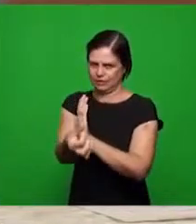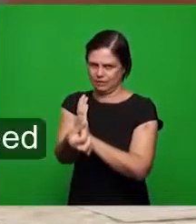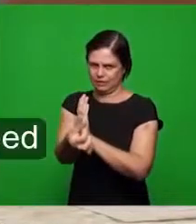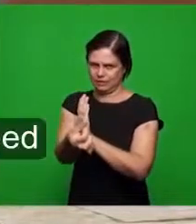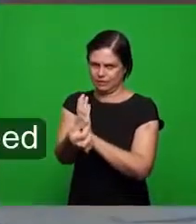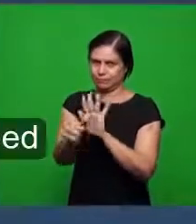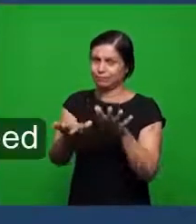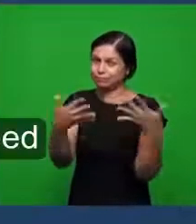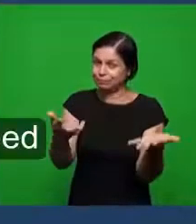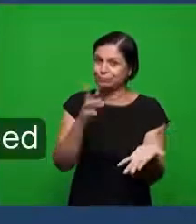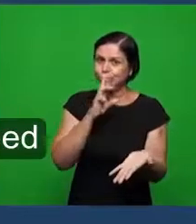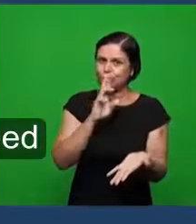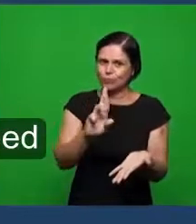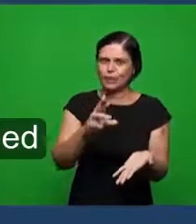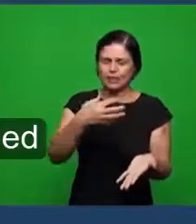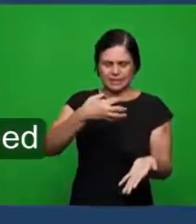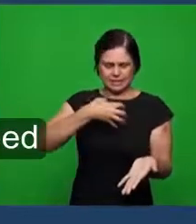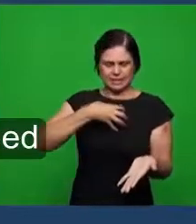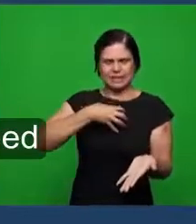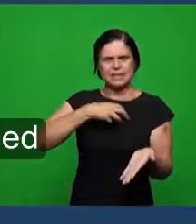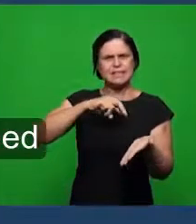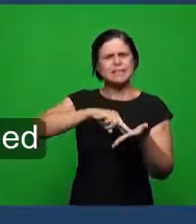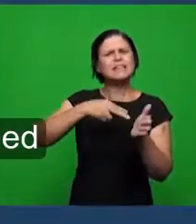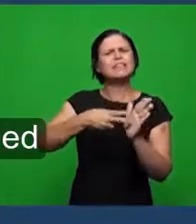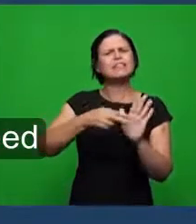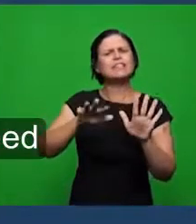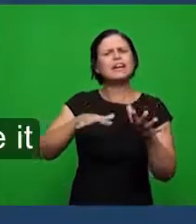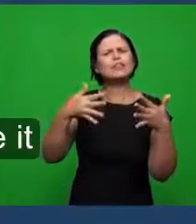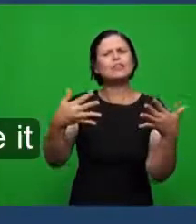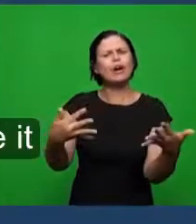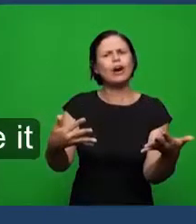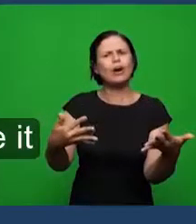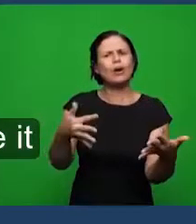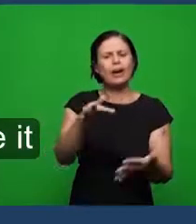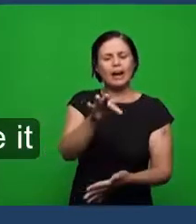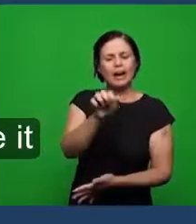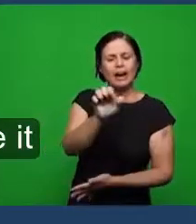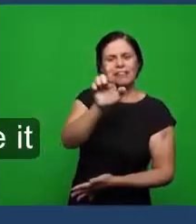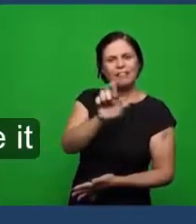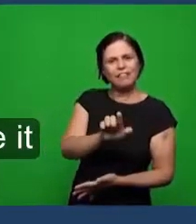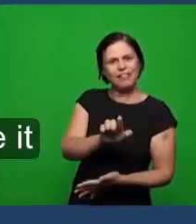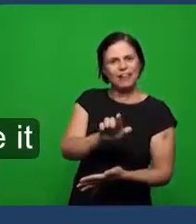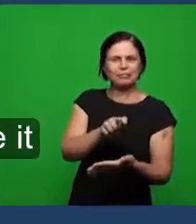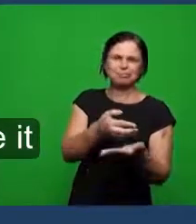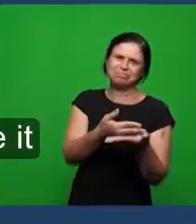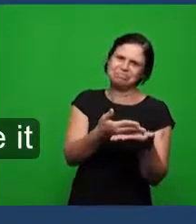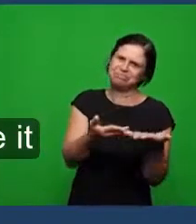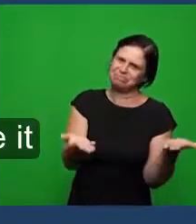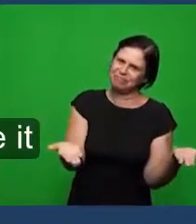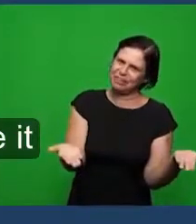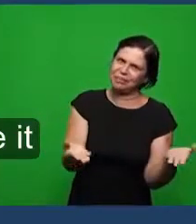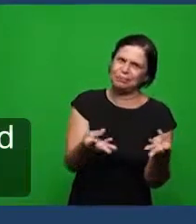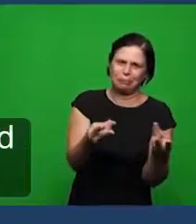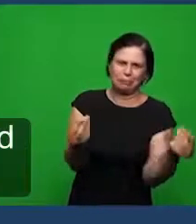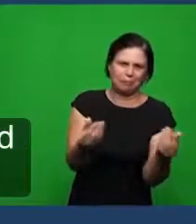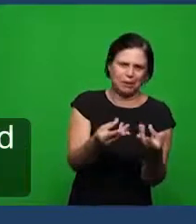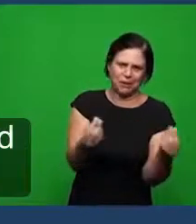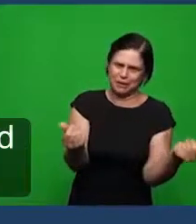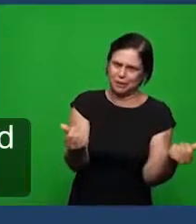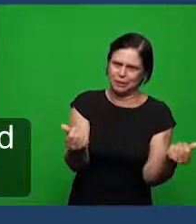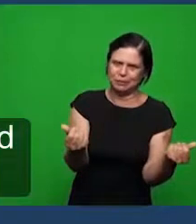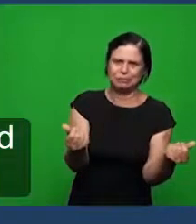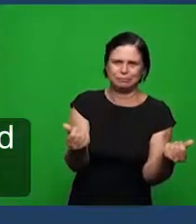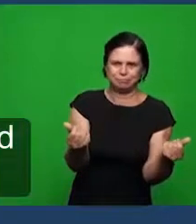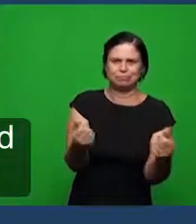é o seguinte o significado foi a morte da fé então aquela semente que havia vida agora não tem mais porque ela foi